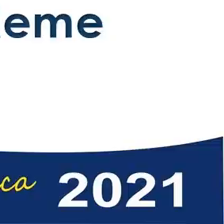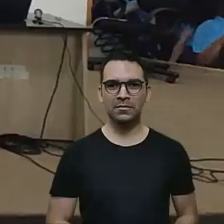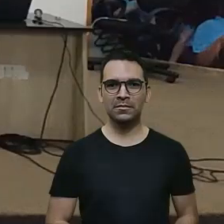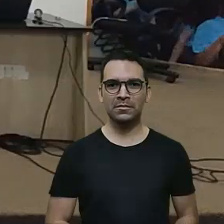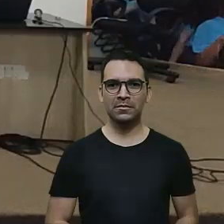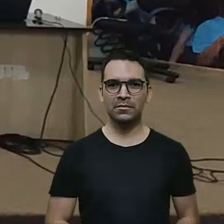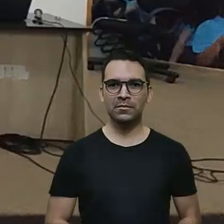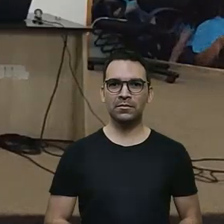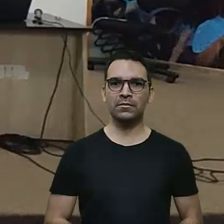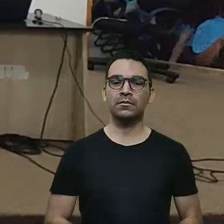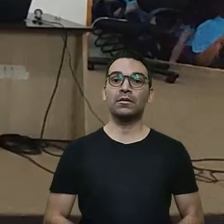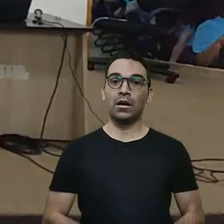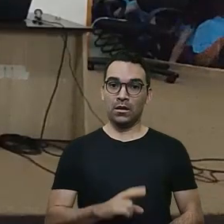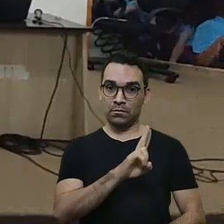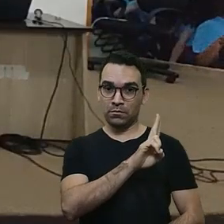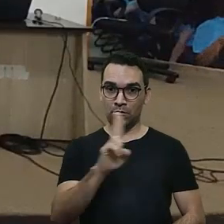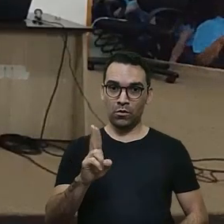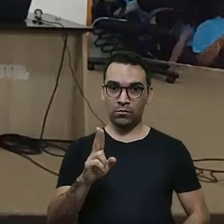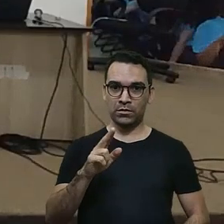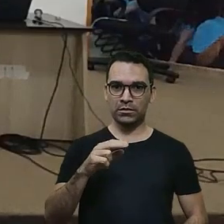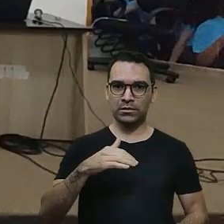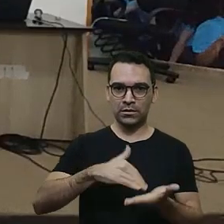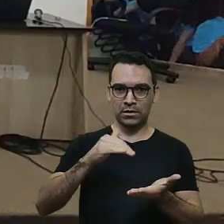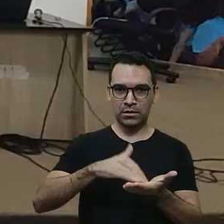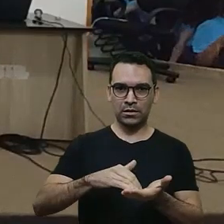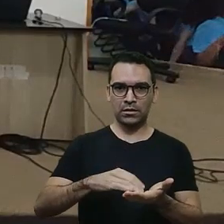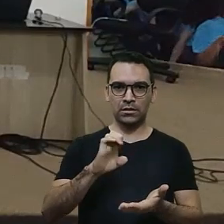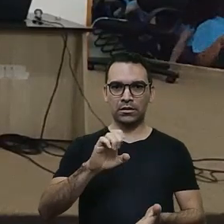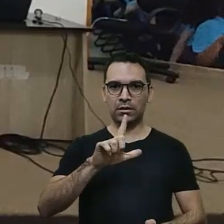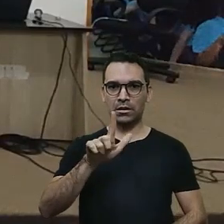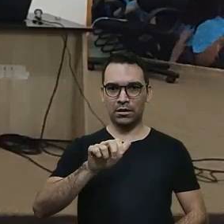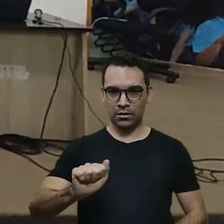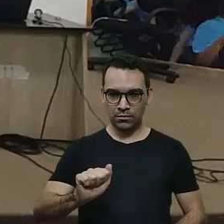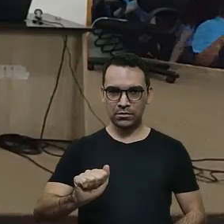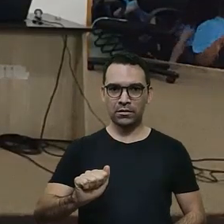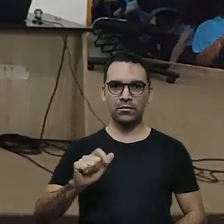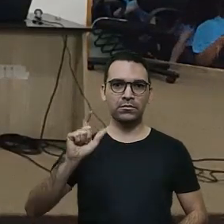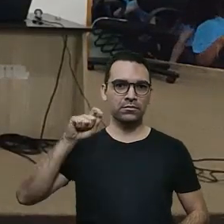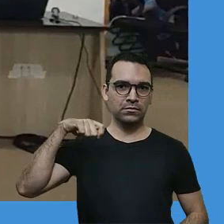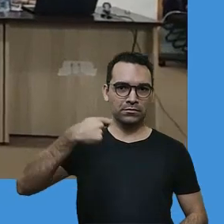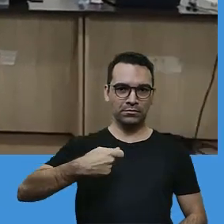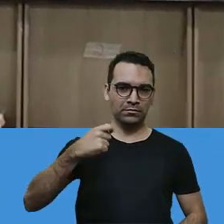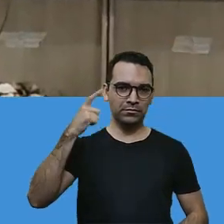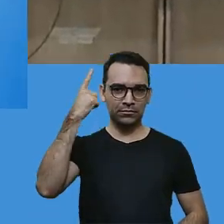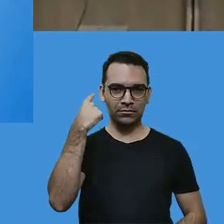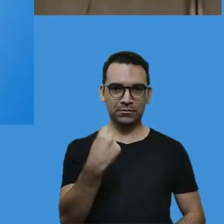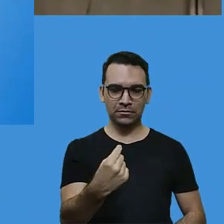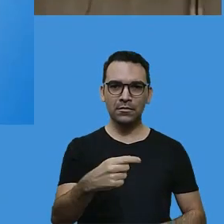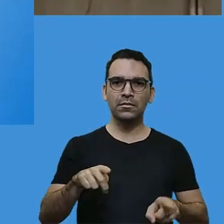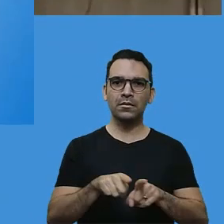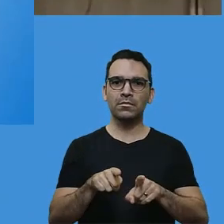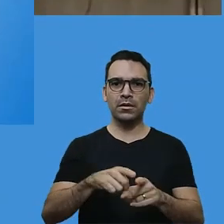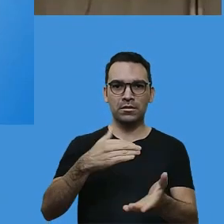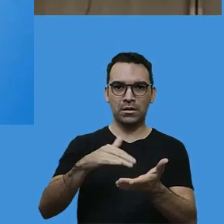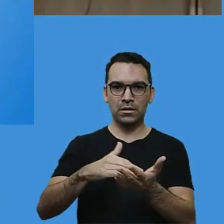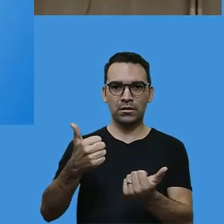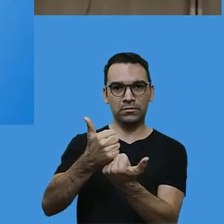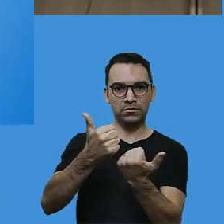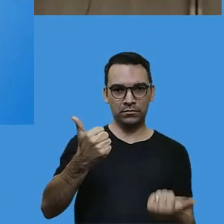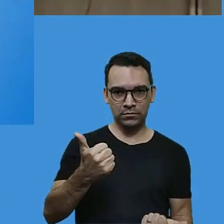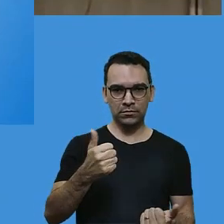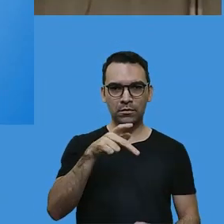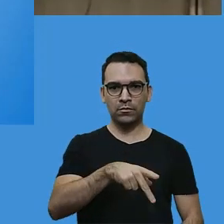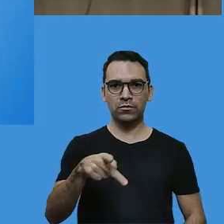Em nome da nossa secretária, professora Elza Fernandes, da nossa secretária de juntas,